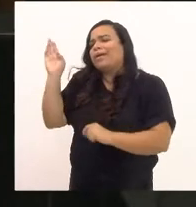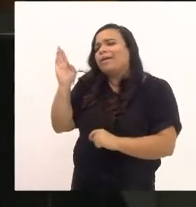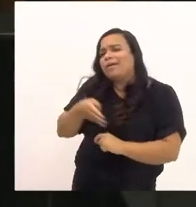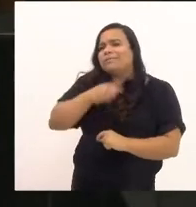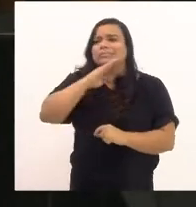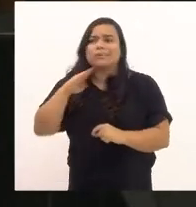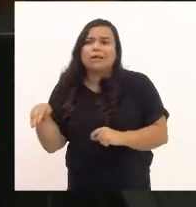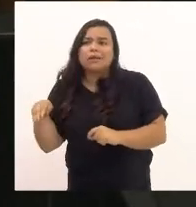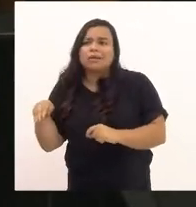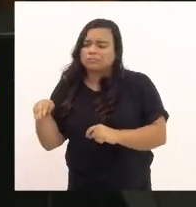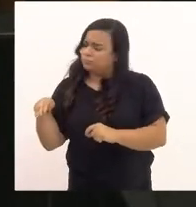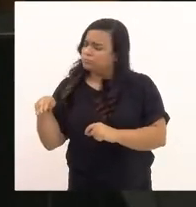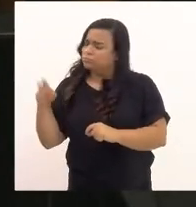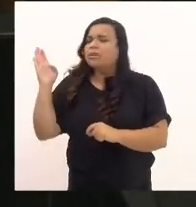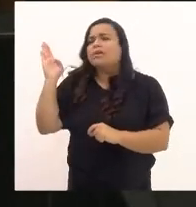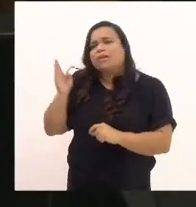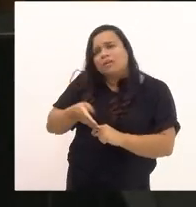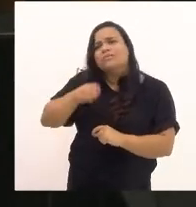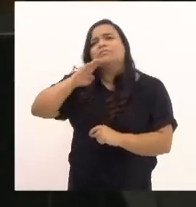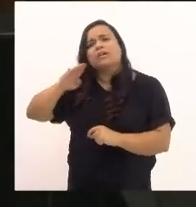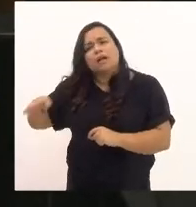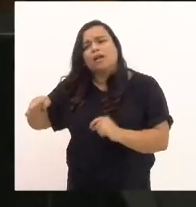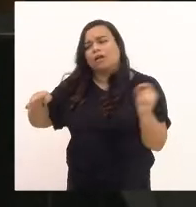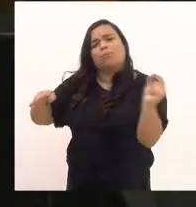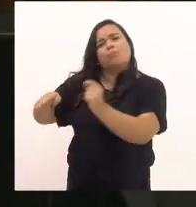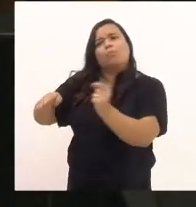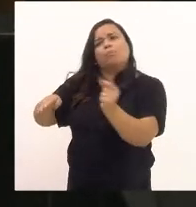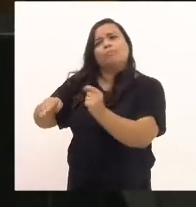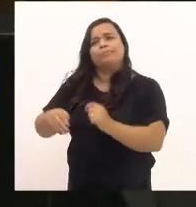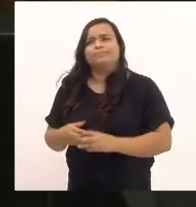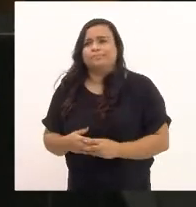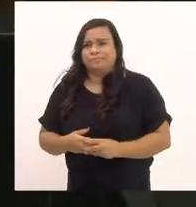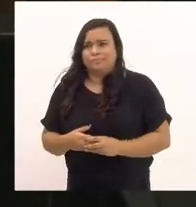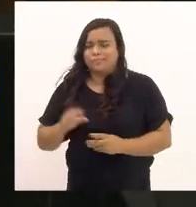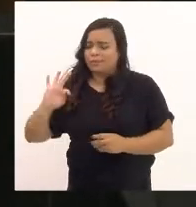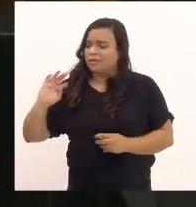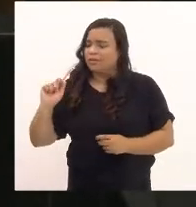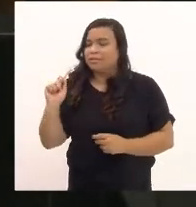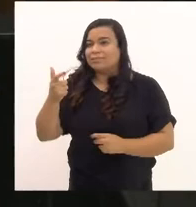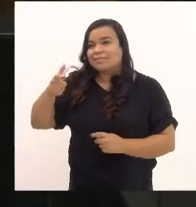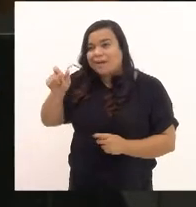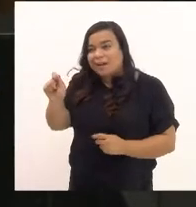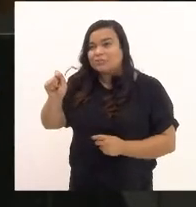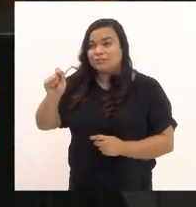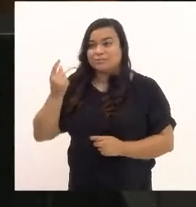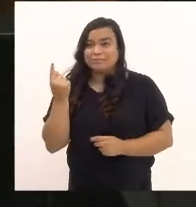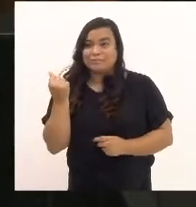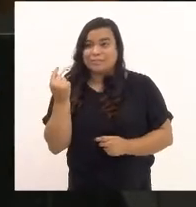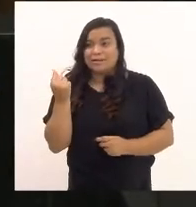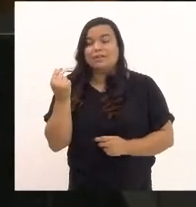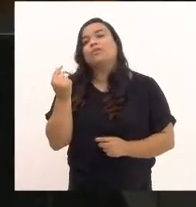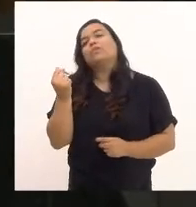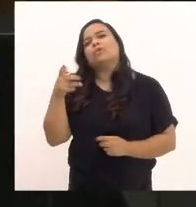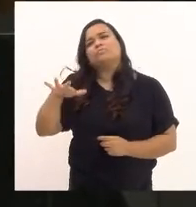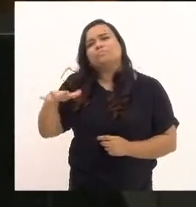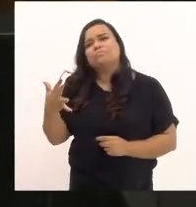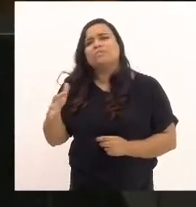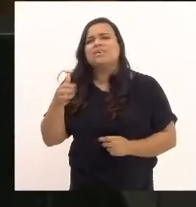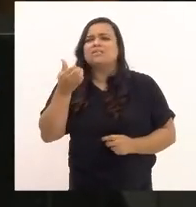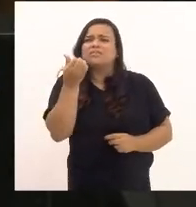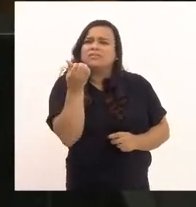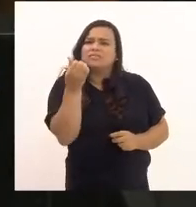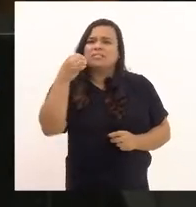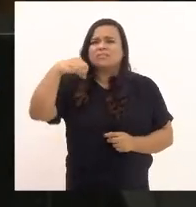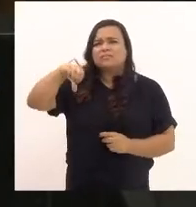a taxa de aproximadamente 69